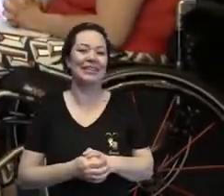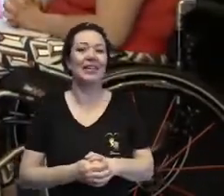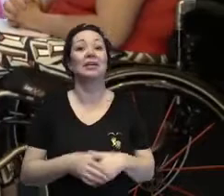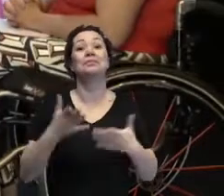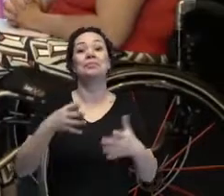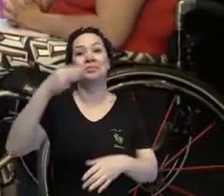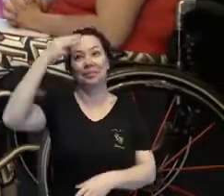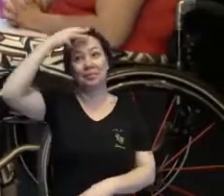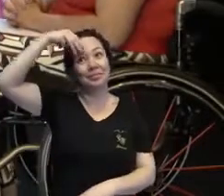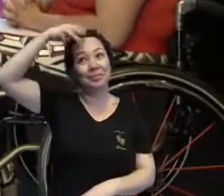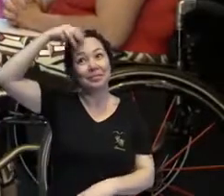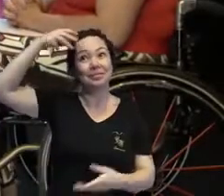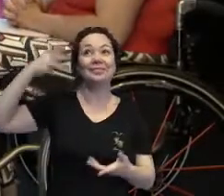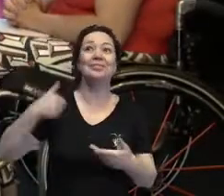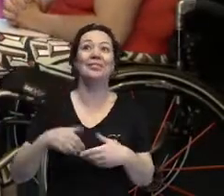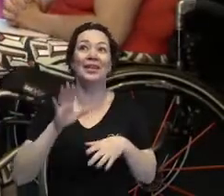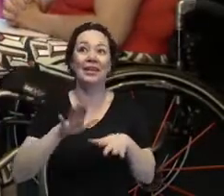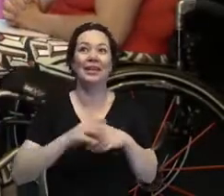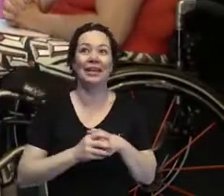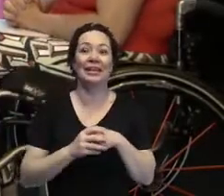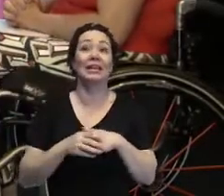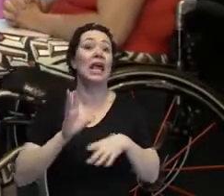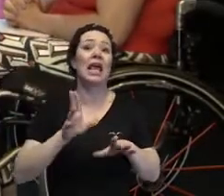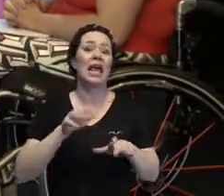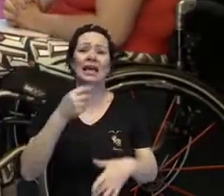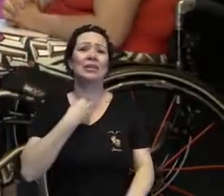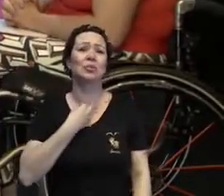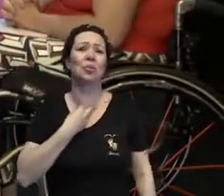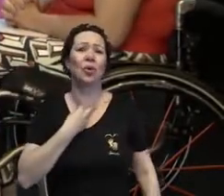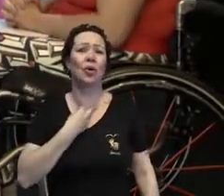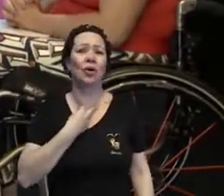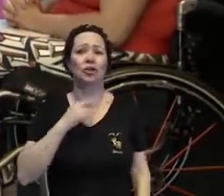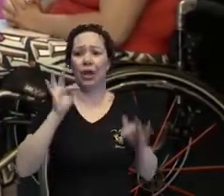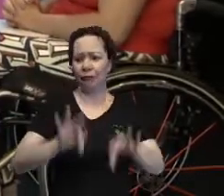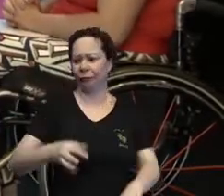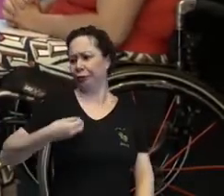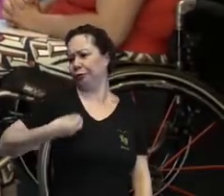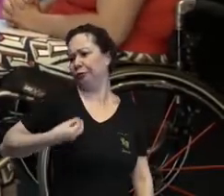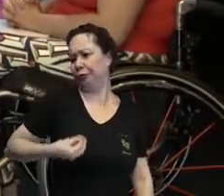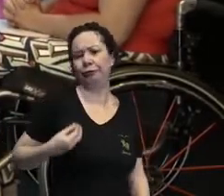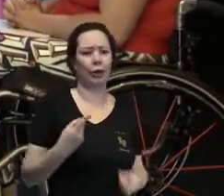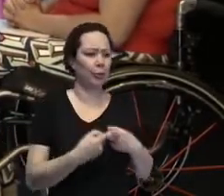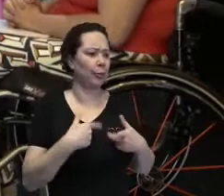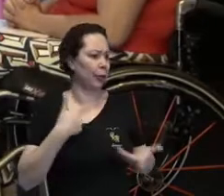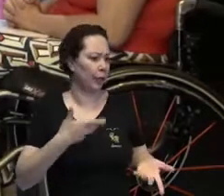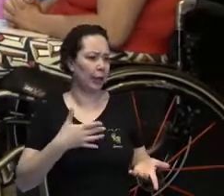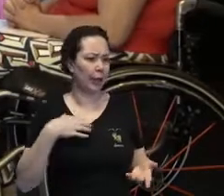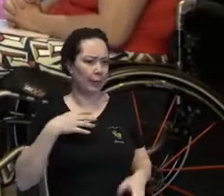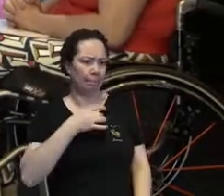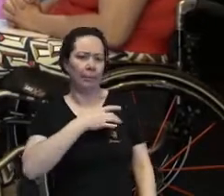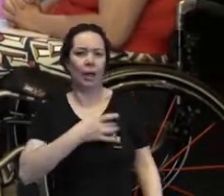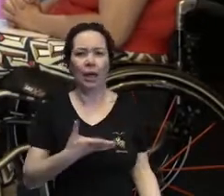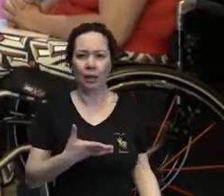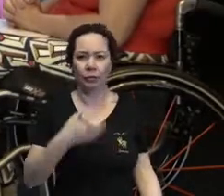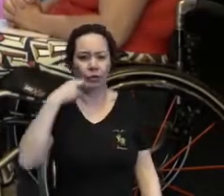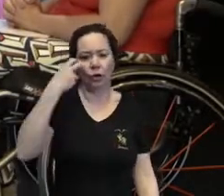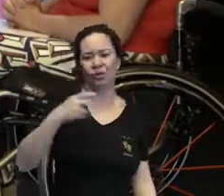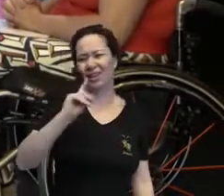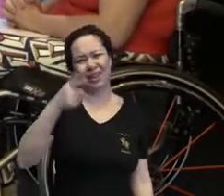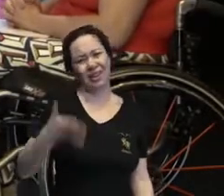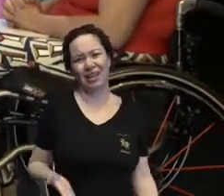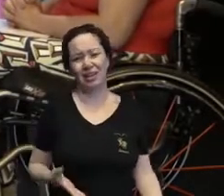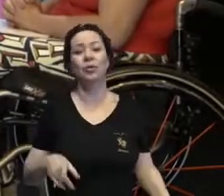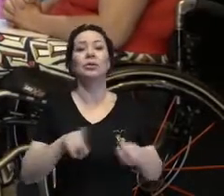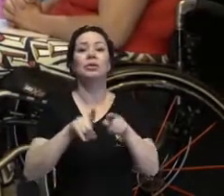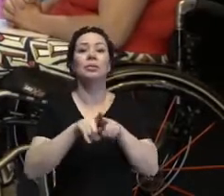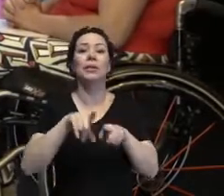muito sensível. é não deixar de viver por causa disso, né, gente? Exato. Existe também um conceito muito